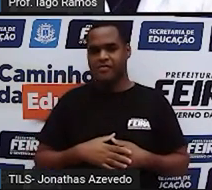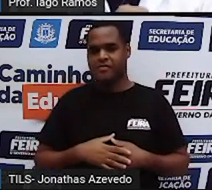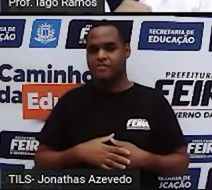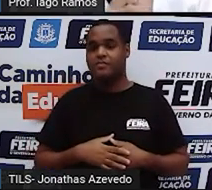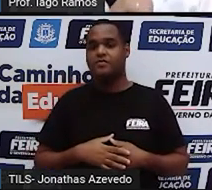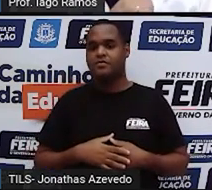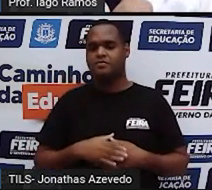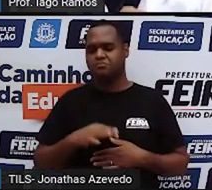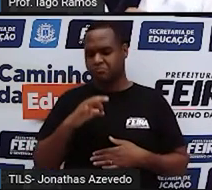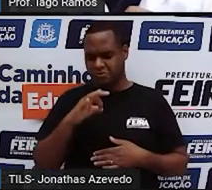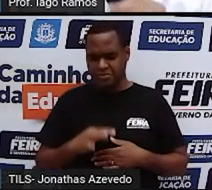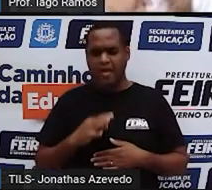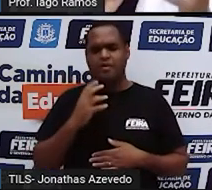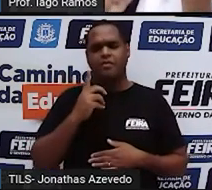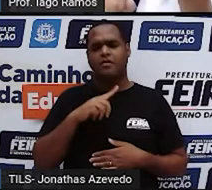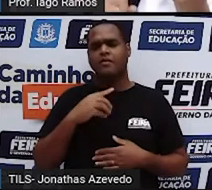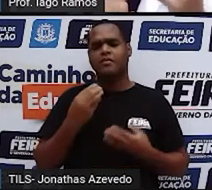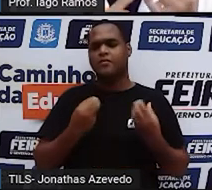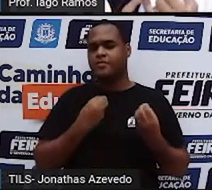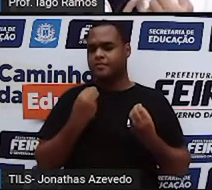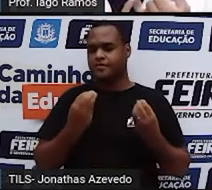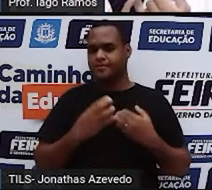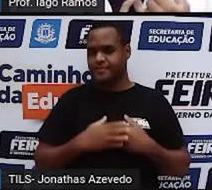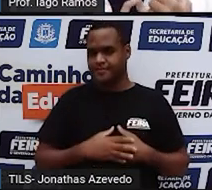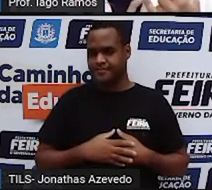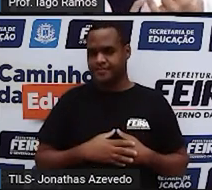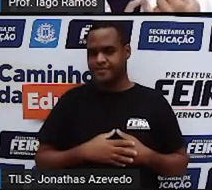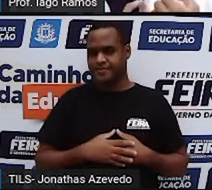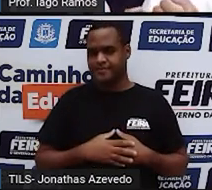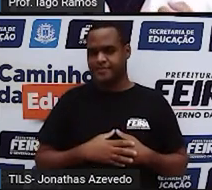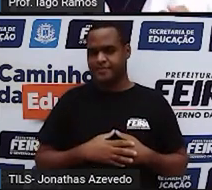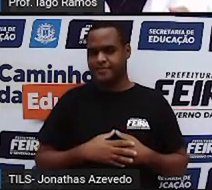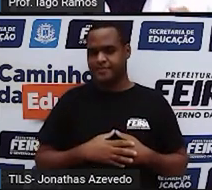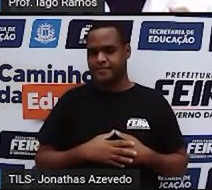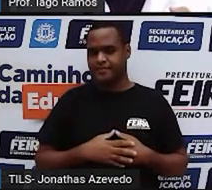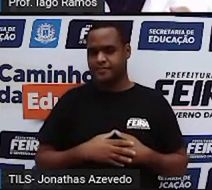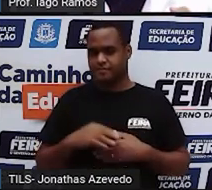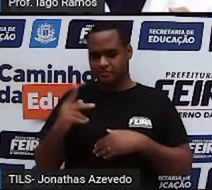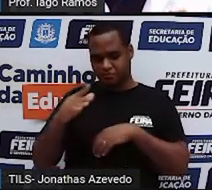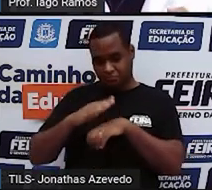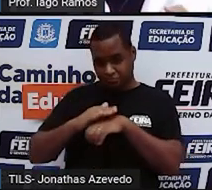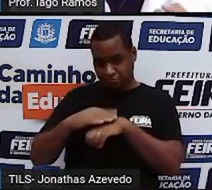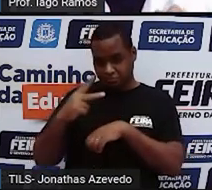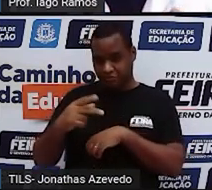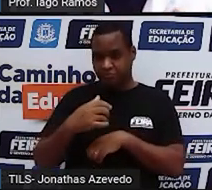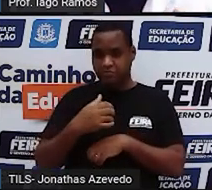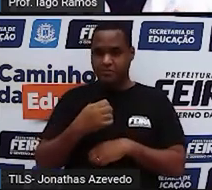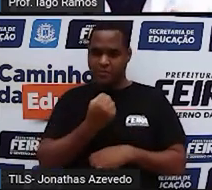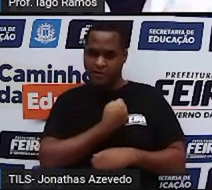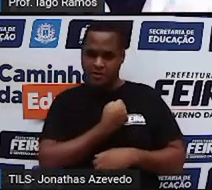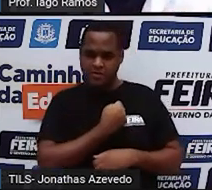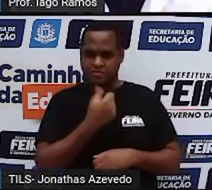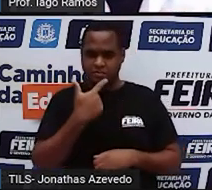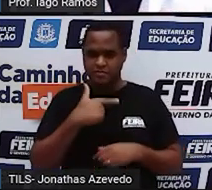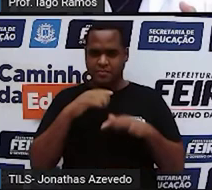isso dá certo? Não importa o número do calçado, dá certo. Não